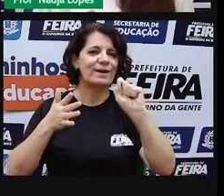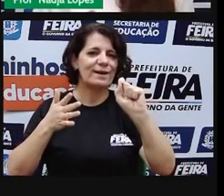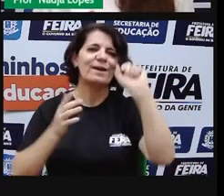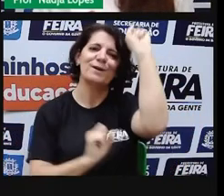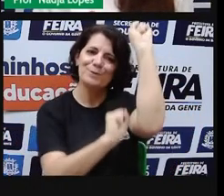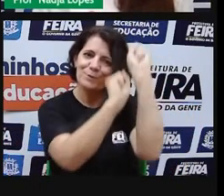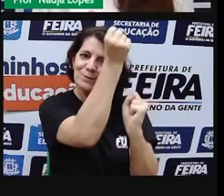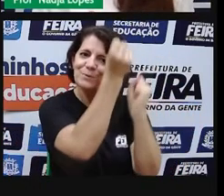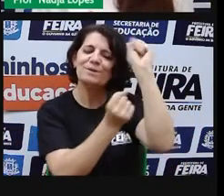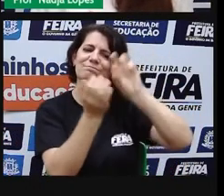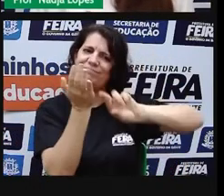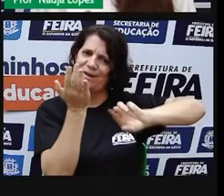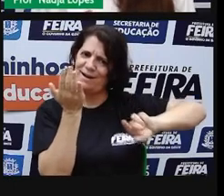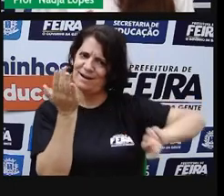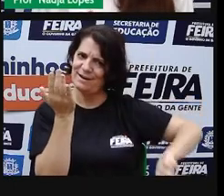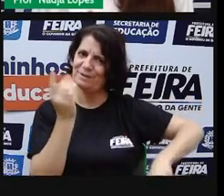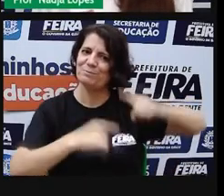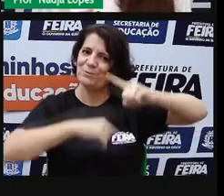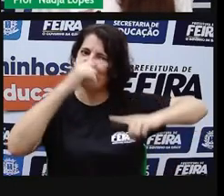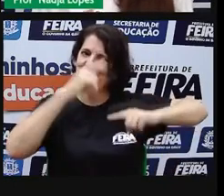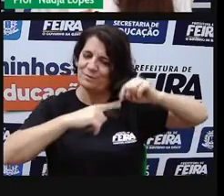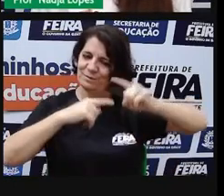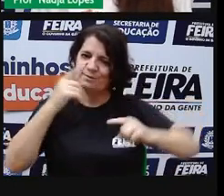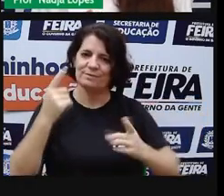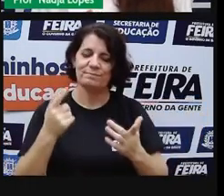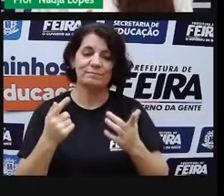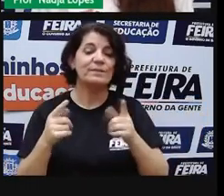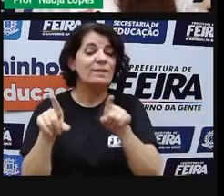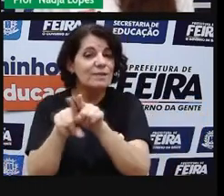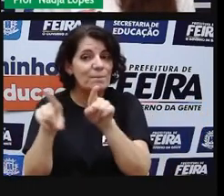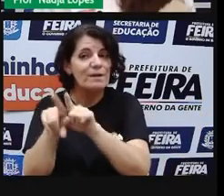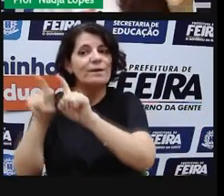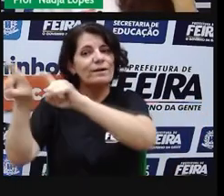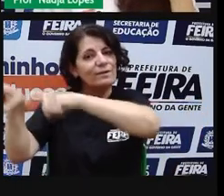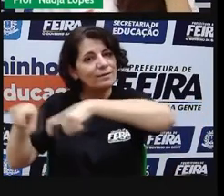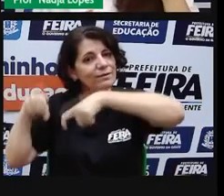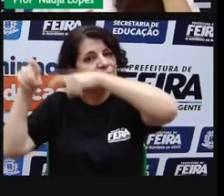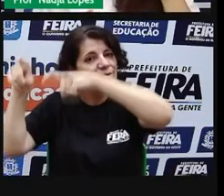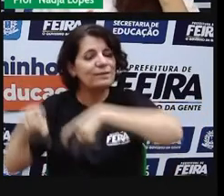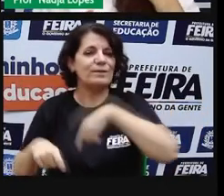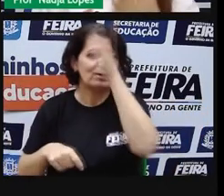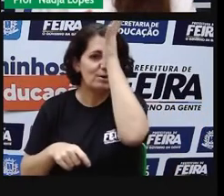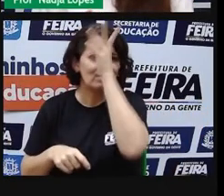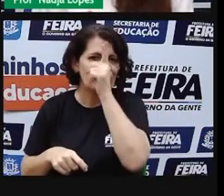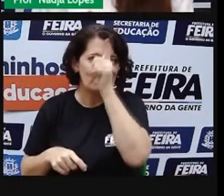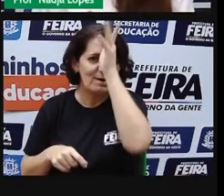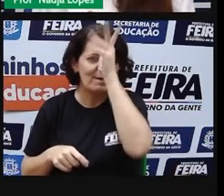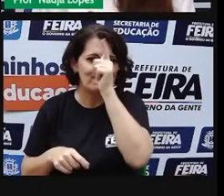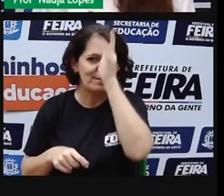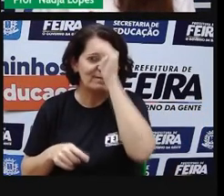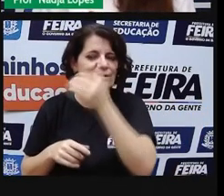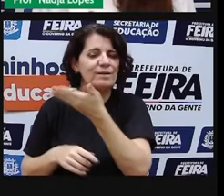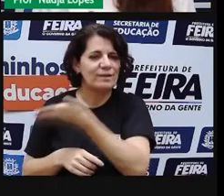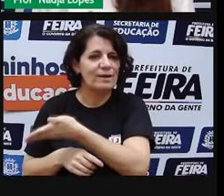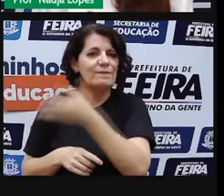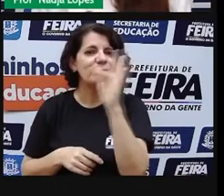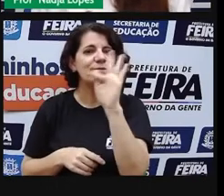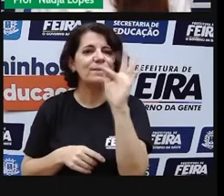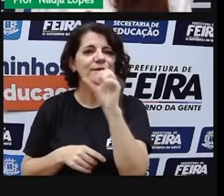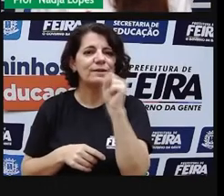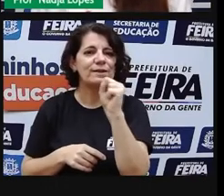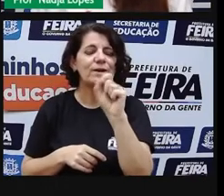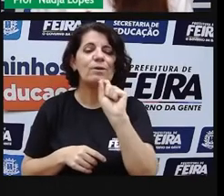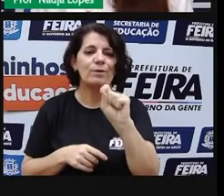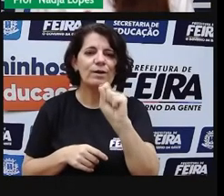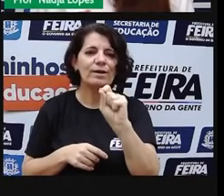diversificados. A pecuária e a agricultura, também a gente tem um destaque, né, Feira de Santana se destaca na criação